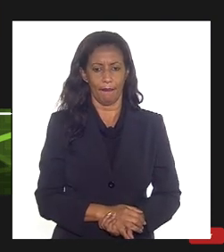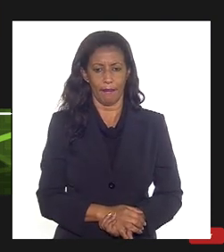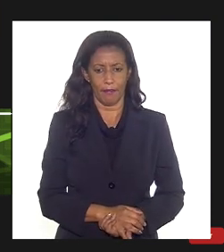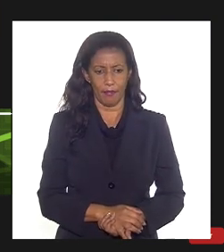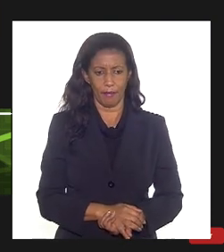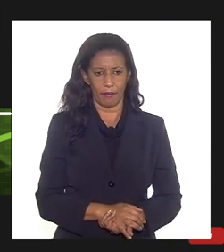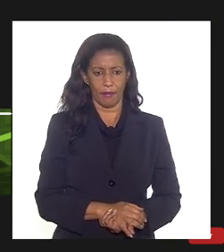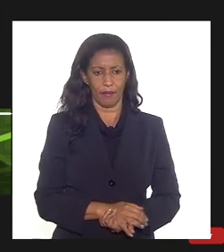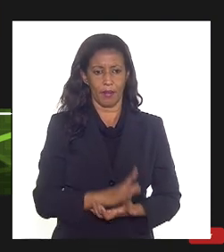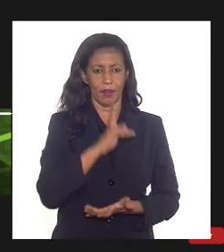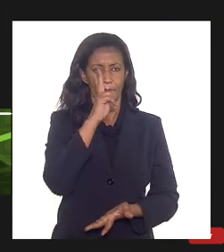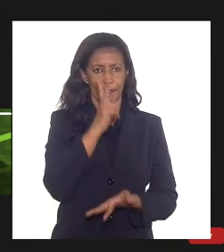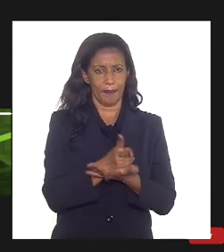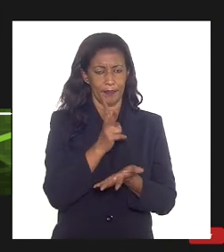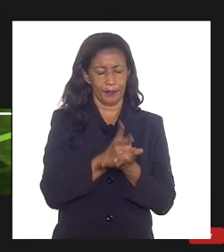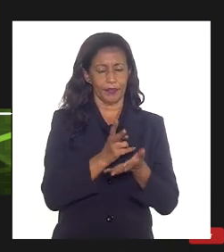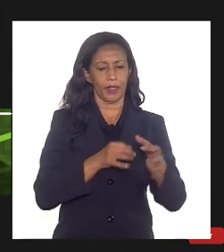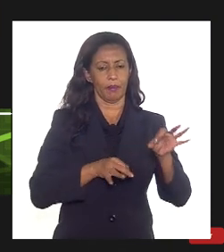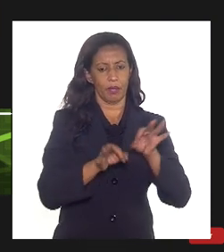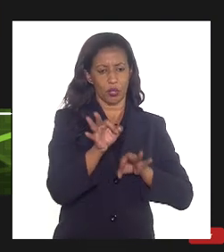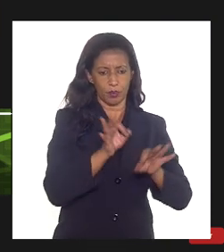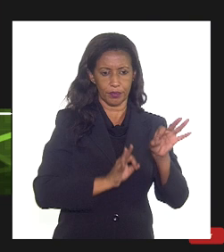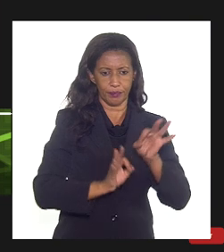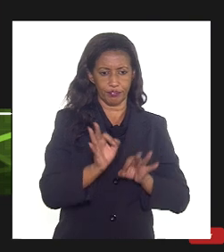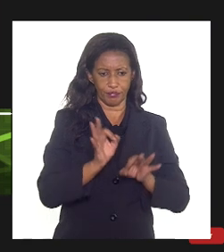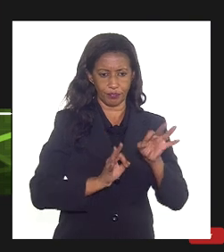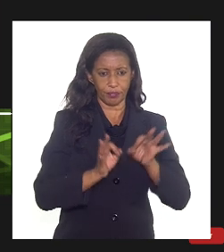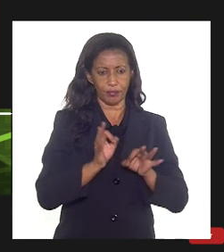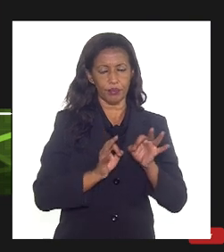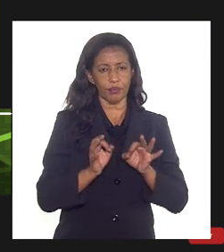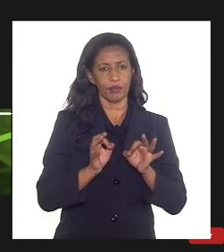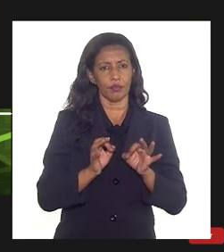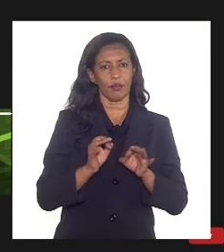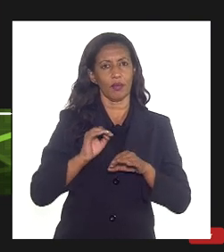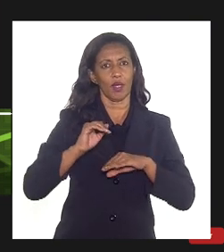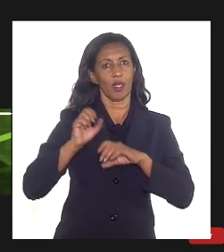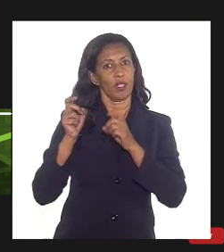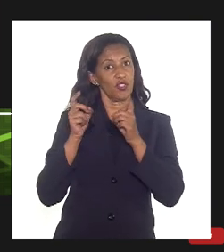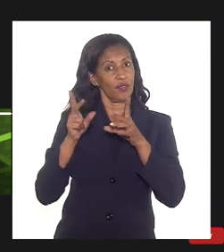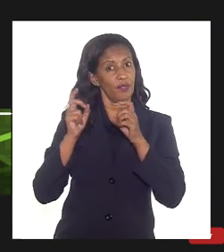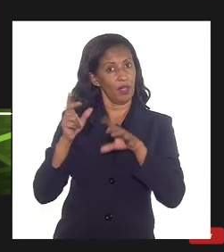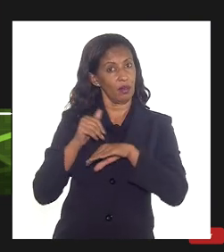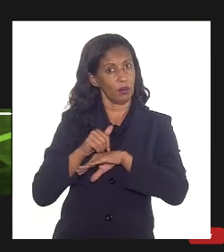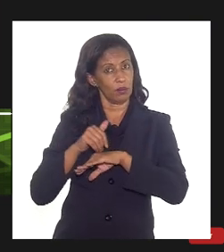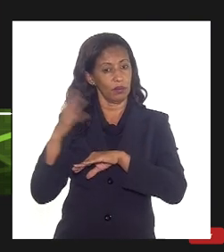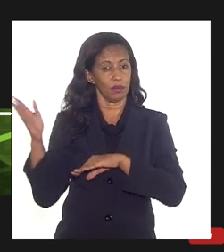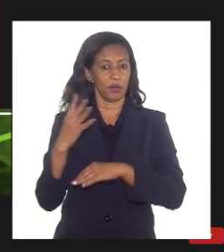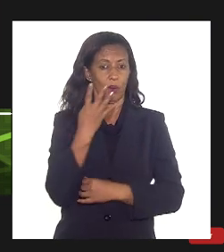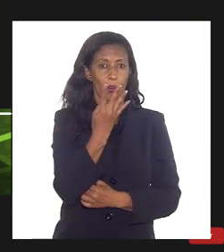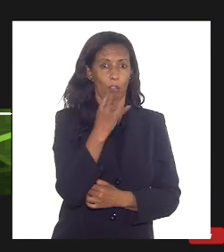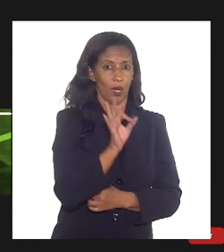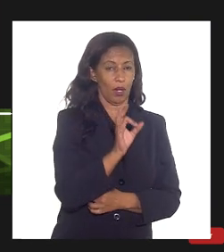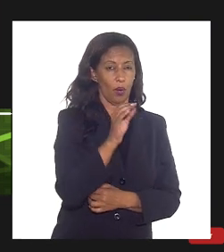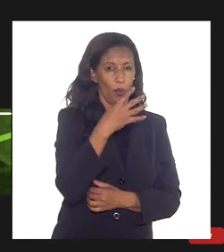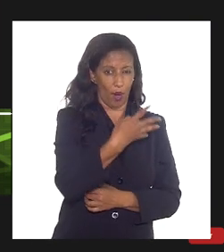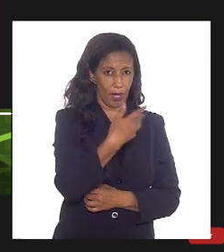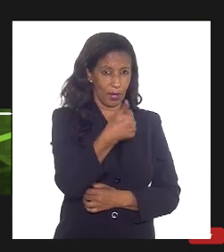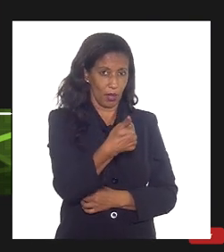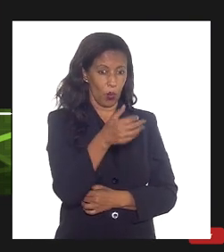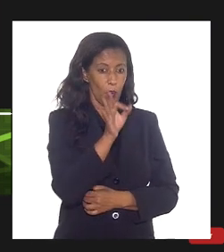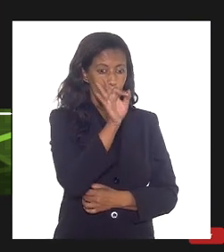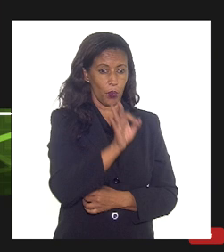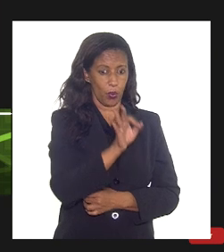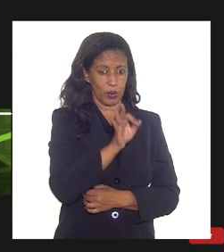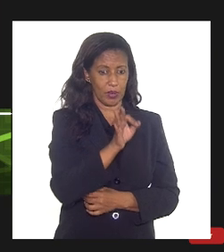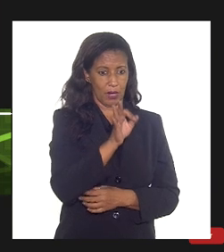mesmo projeto que maximiza aí a exportação a gente tem 41% do gás que precisa